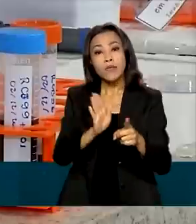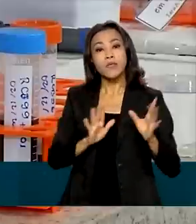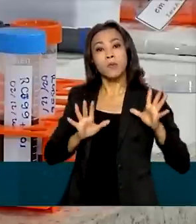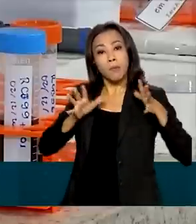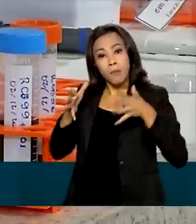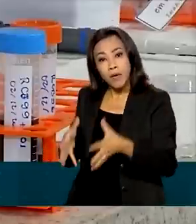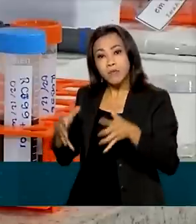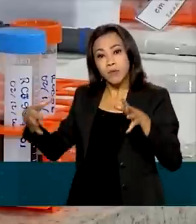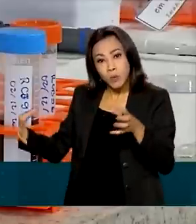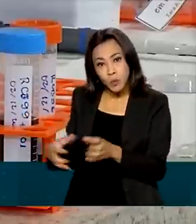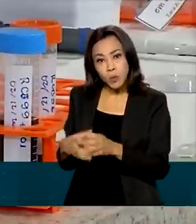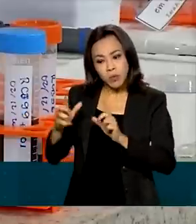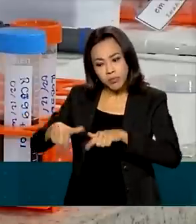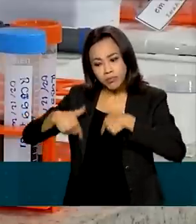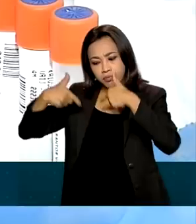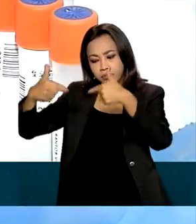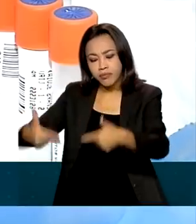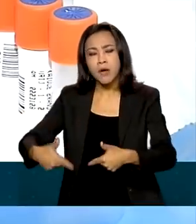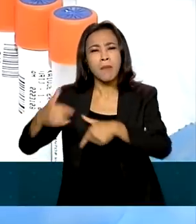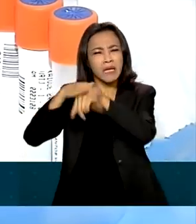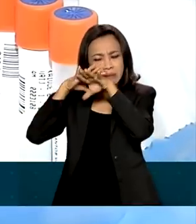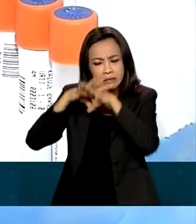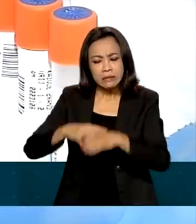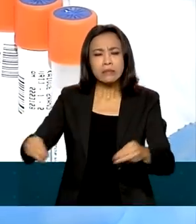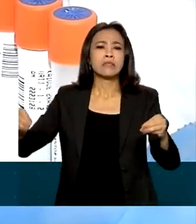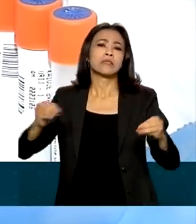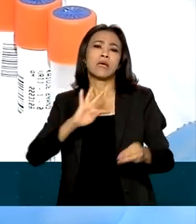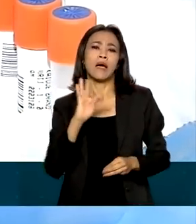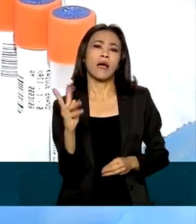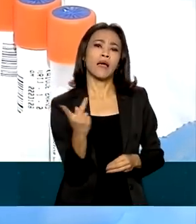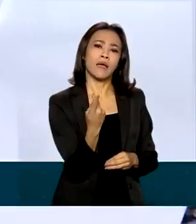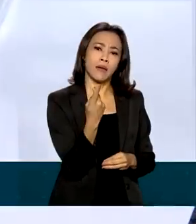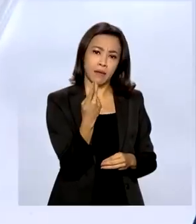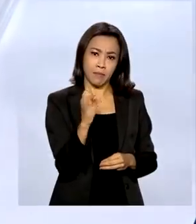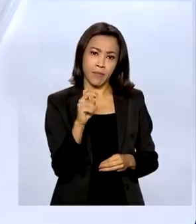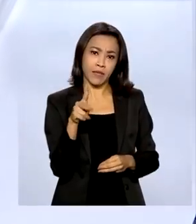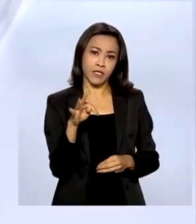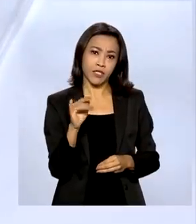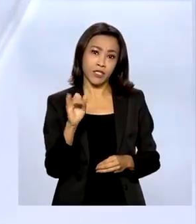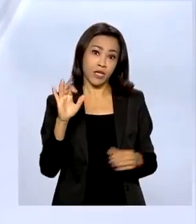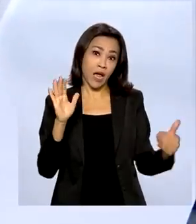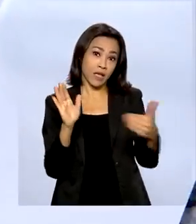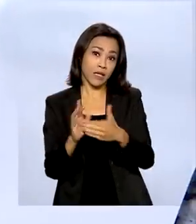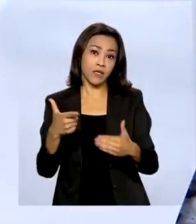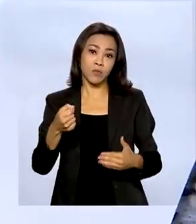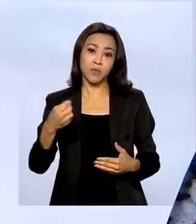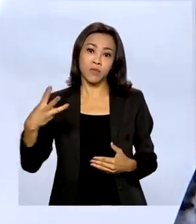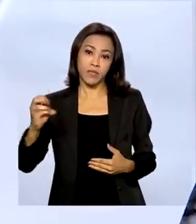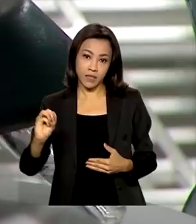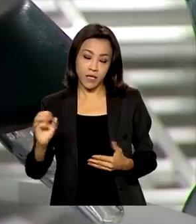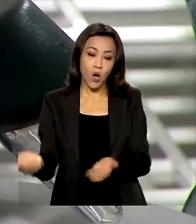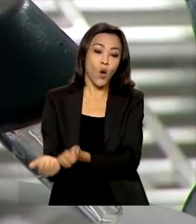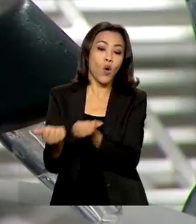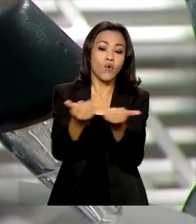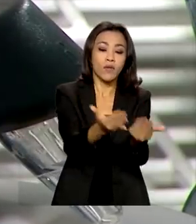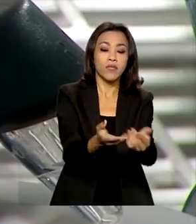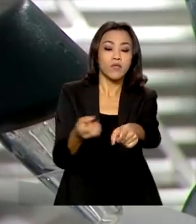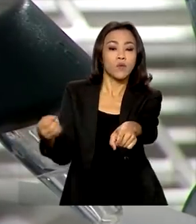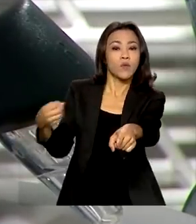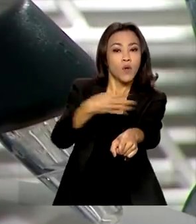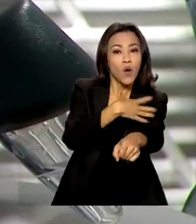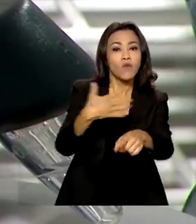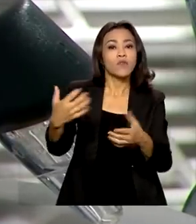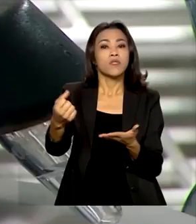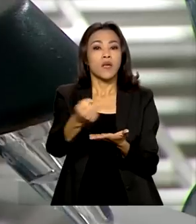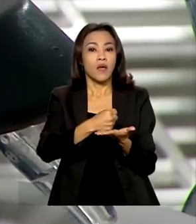Saúde para eliminar as hepatites virais até 2030. Recentemente, passou a oferecer novos remédios